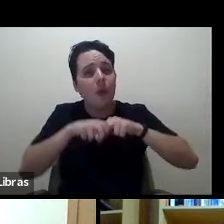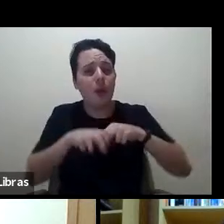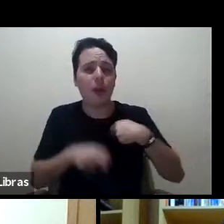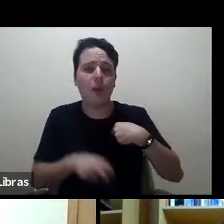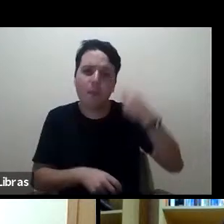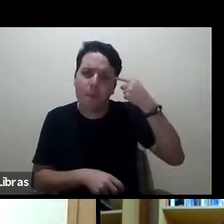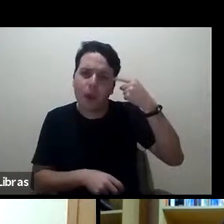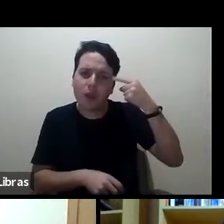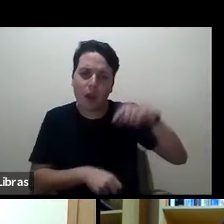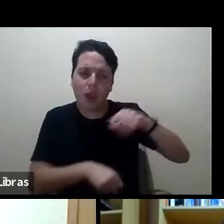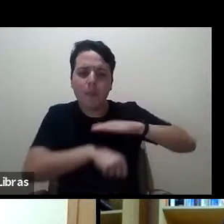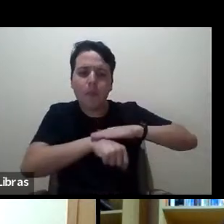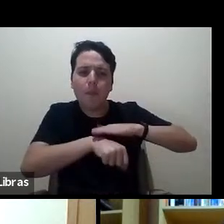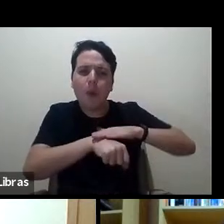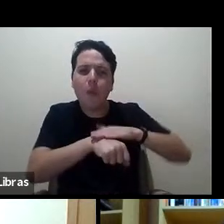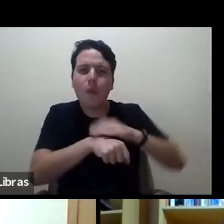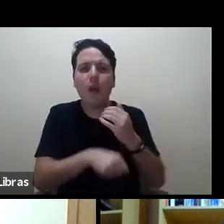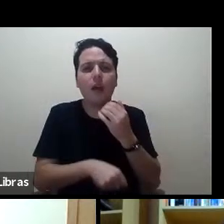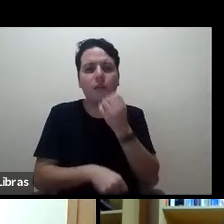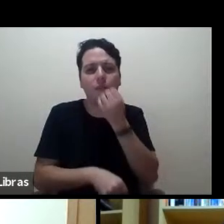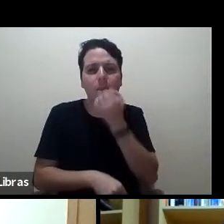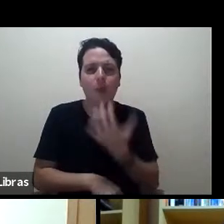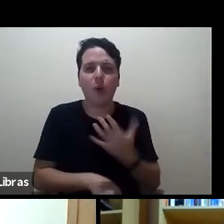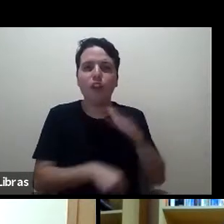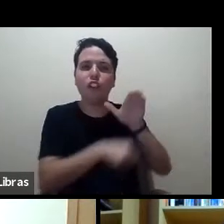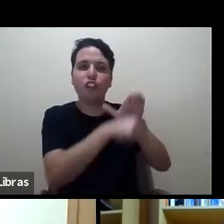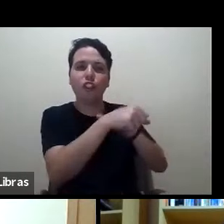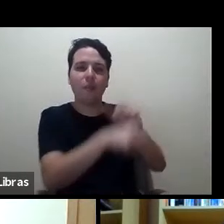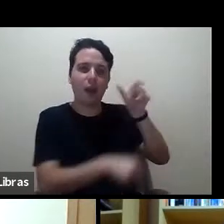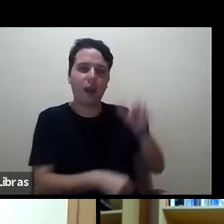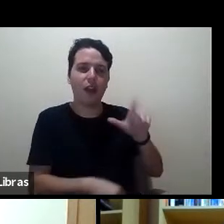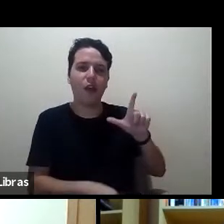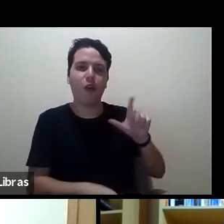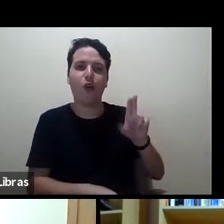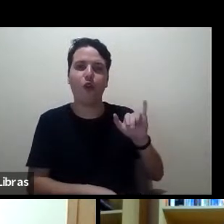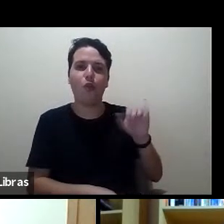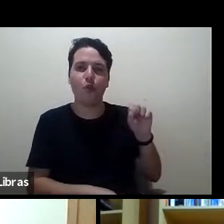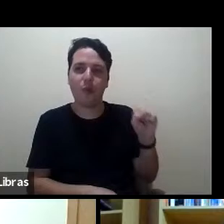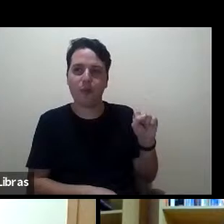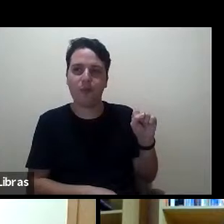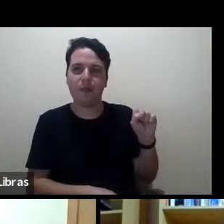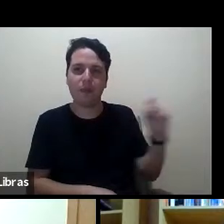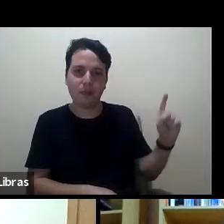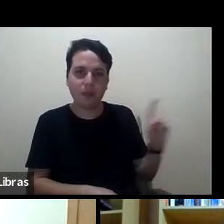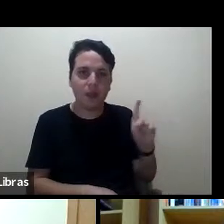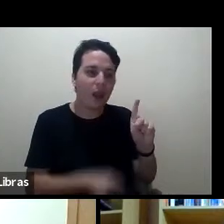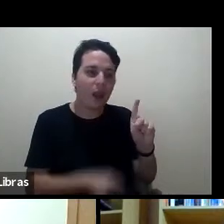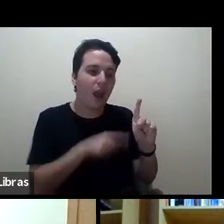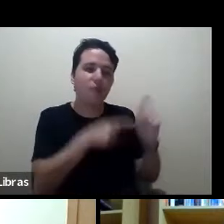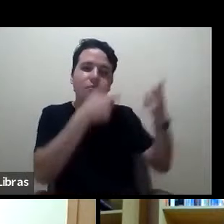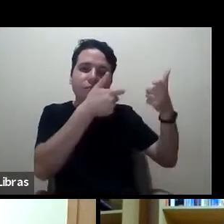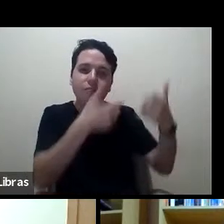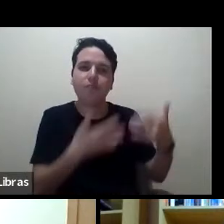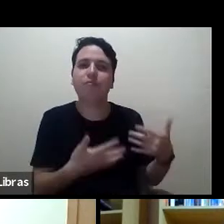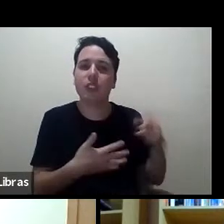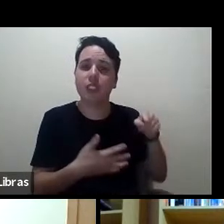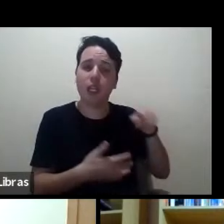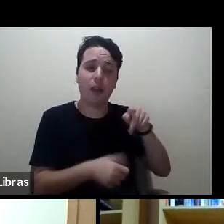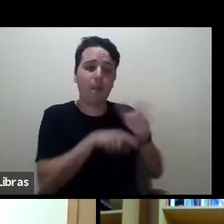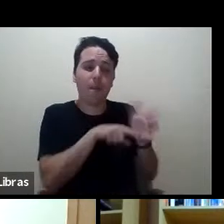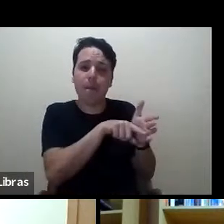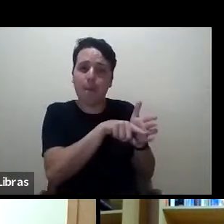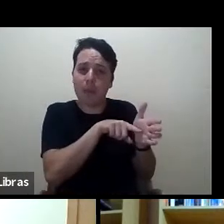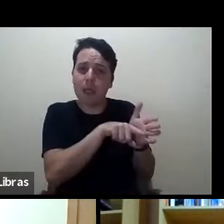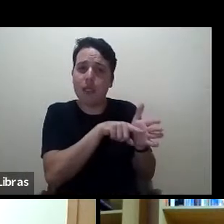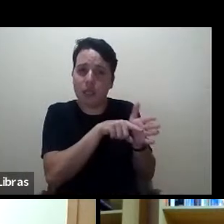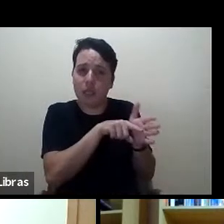hora muito boa de chamar o Luiz Armando Gandim, que é um pesquisador, um professor pesquisador